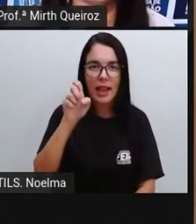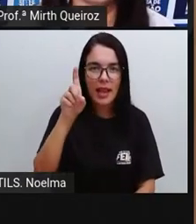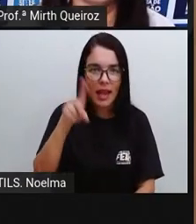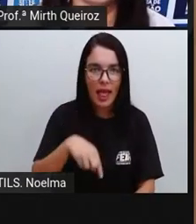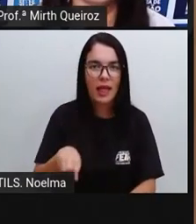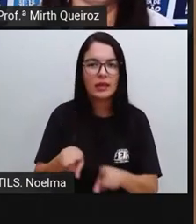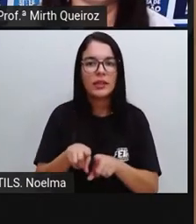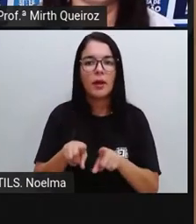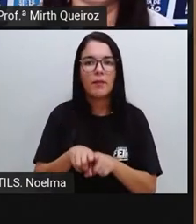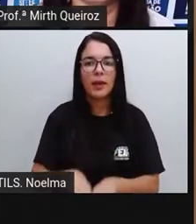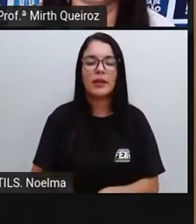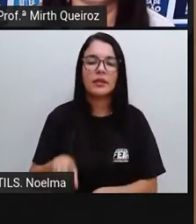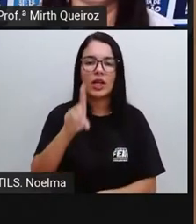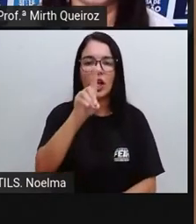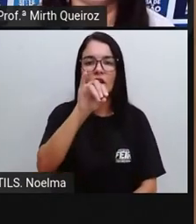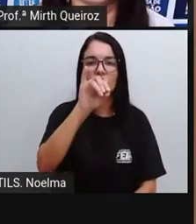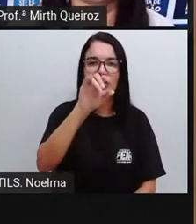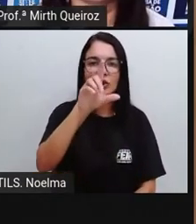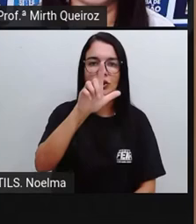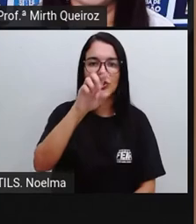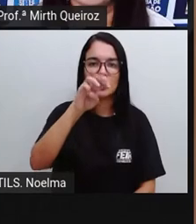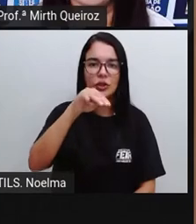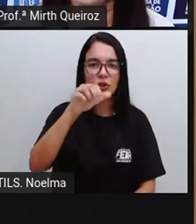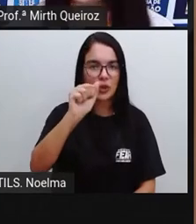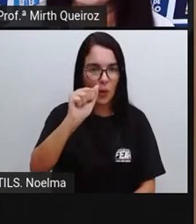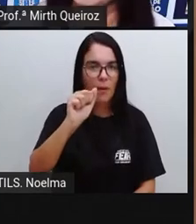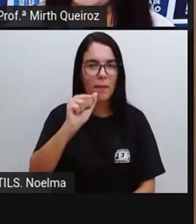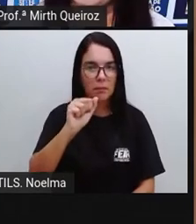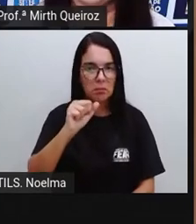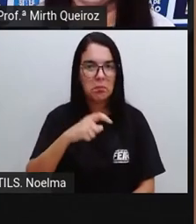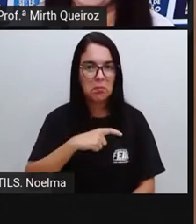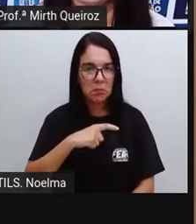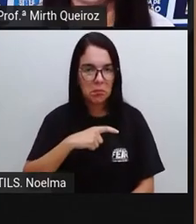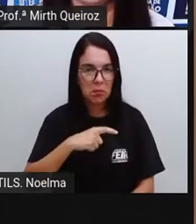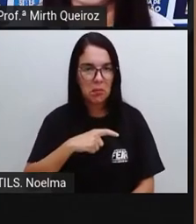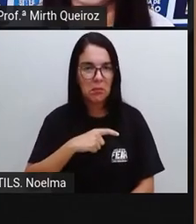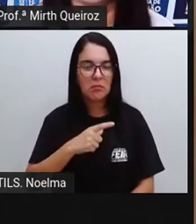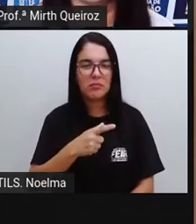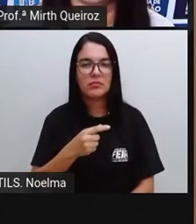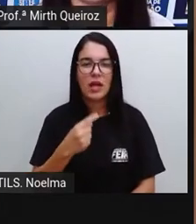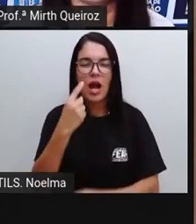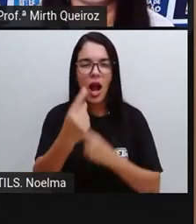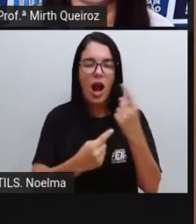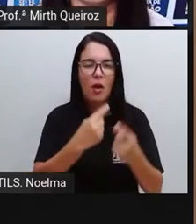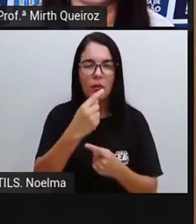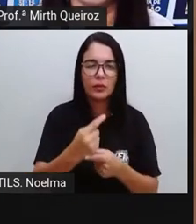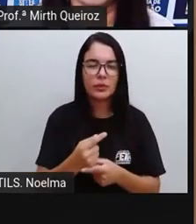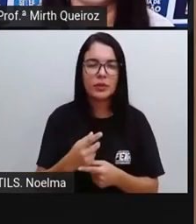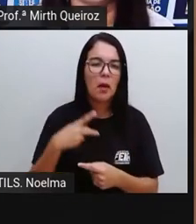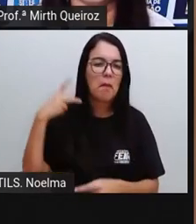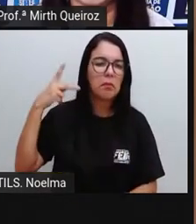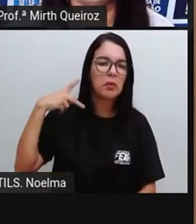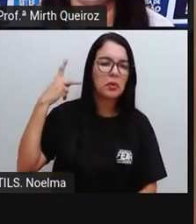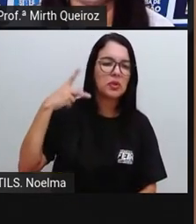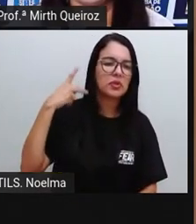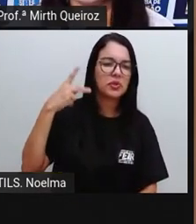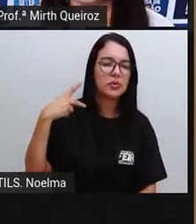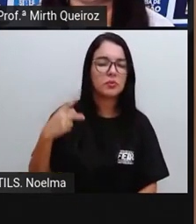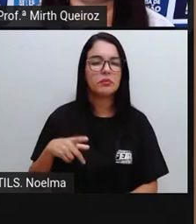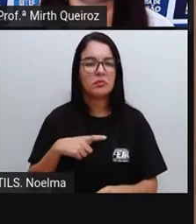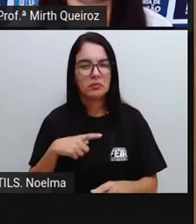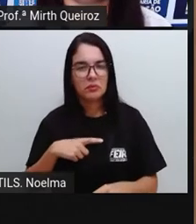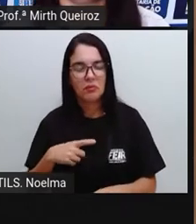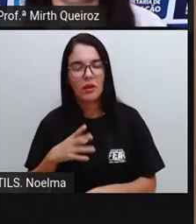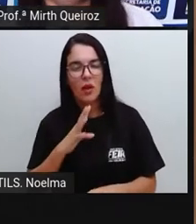Ele também tenta representar alguns políticos, vamos dizer assim, né? Ele ficou